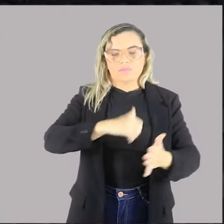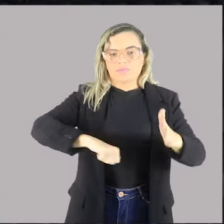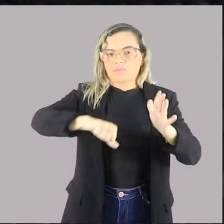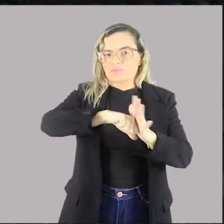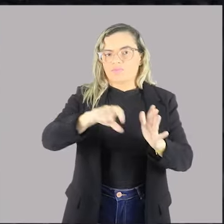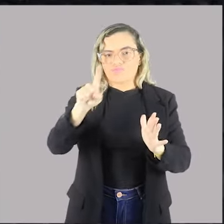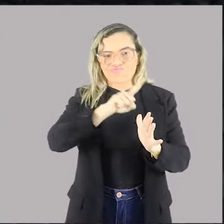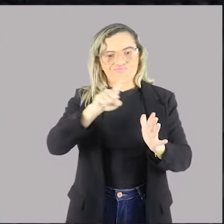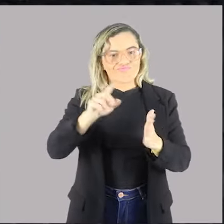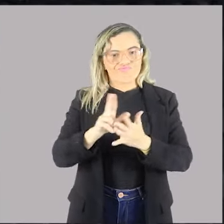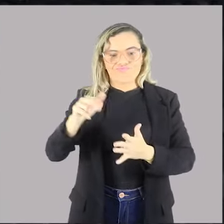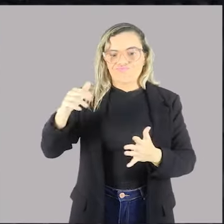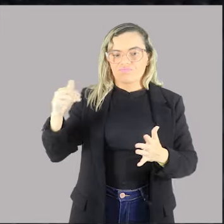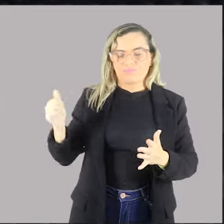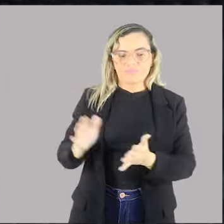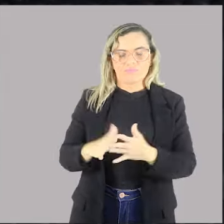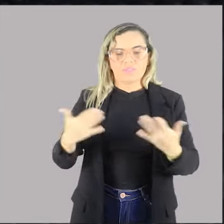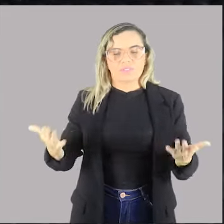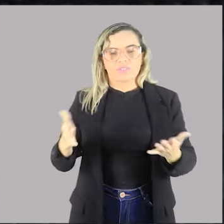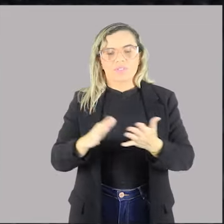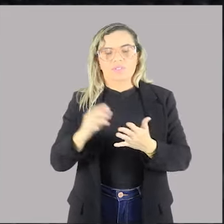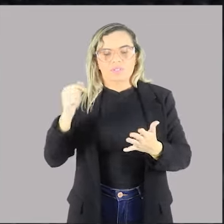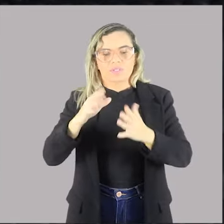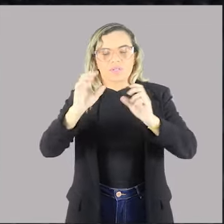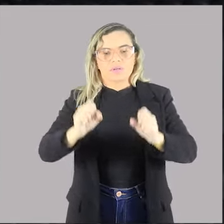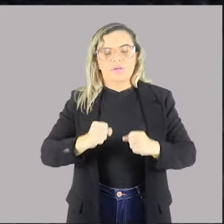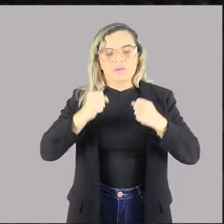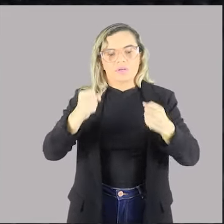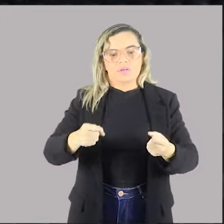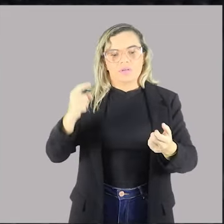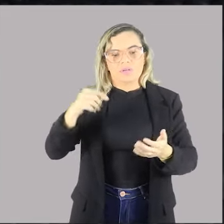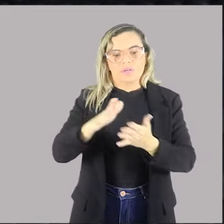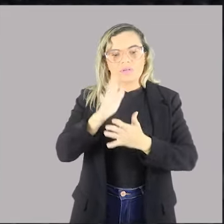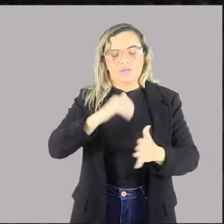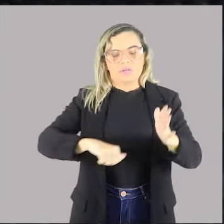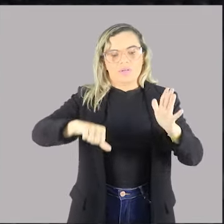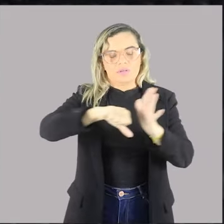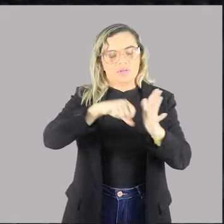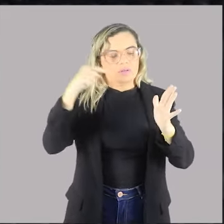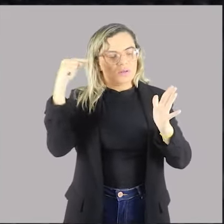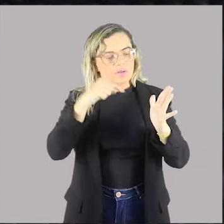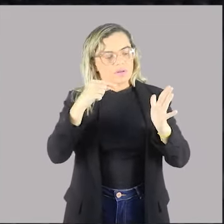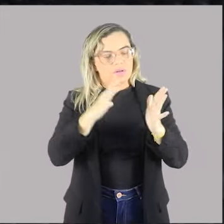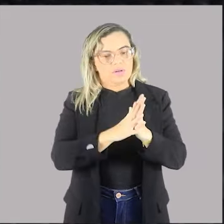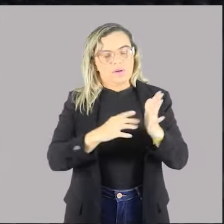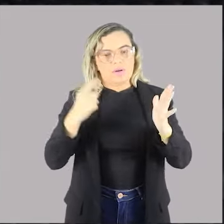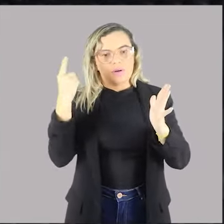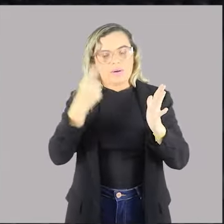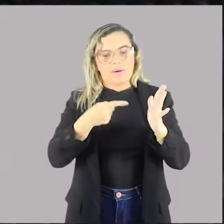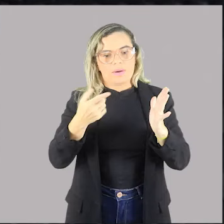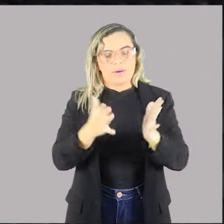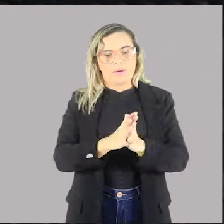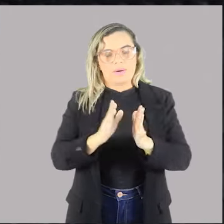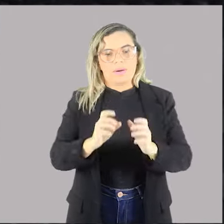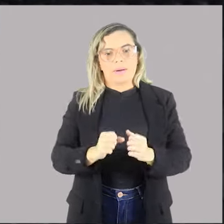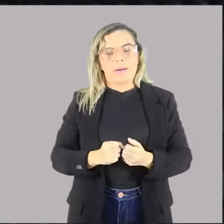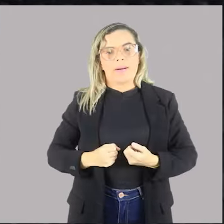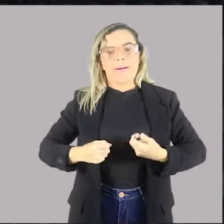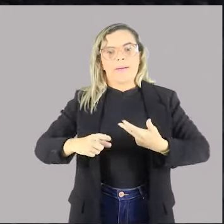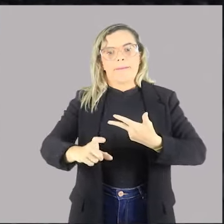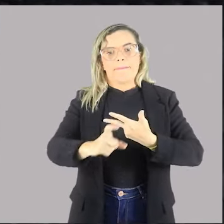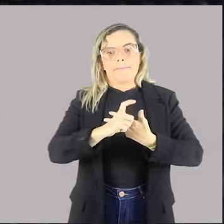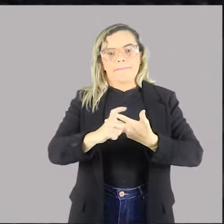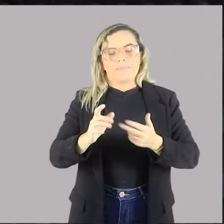aplicar punições criminais. Quem aplica punição criminal, quem determina, quem sentencia é o poder judiciário.